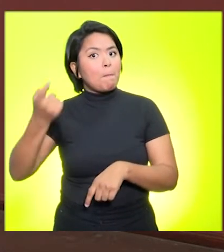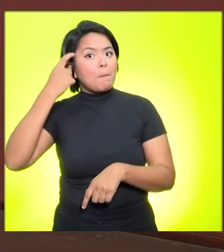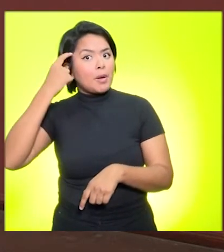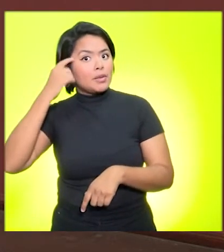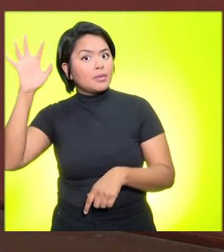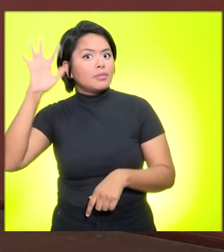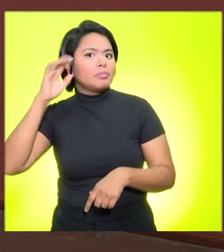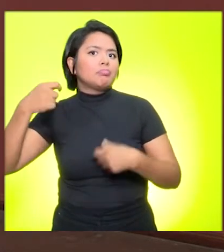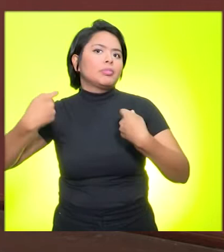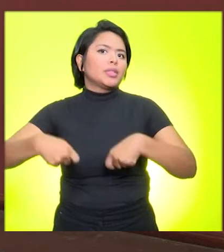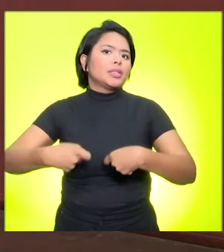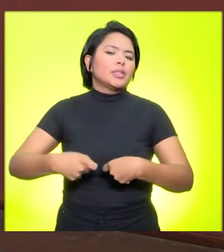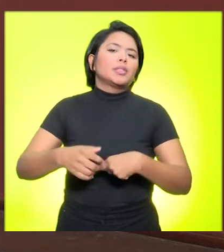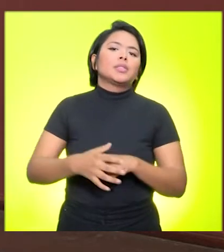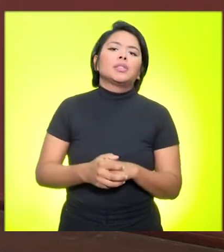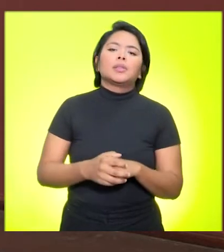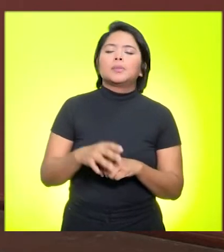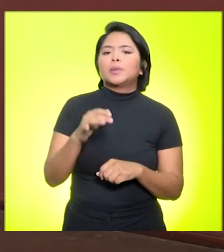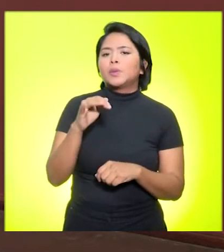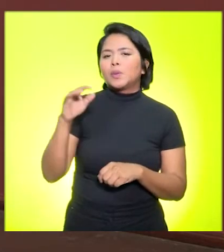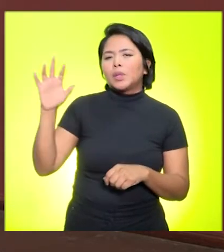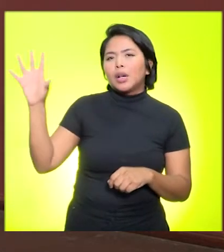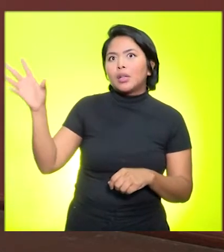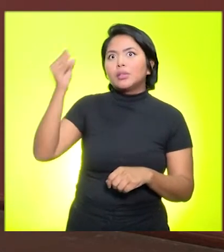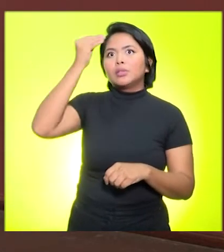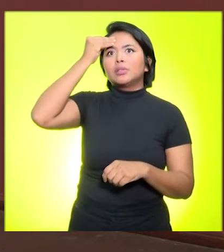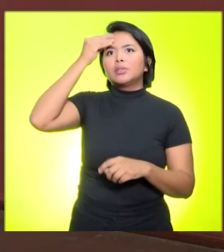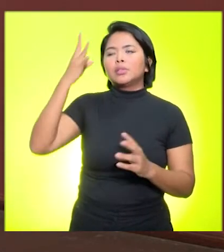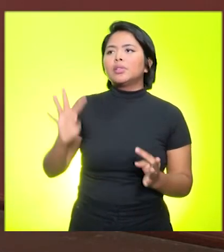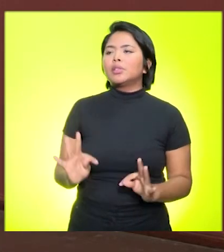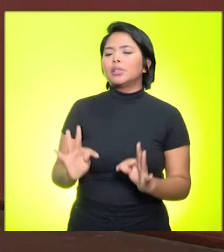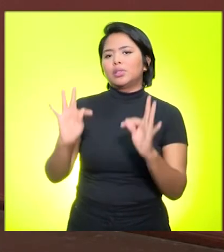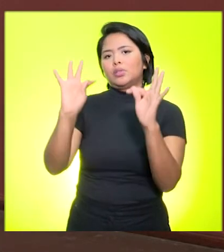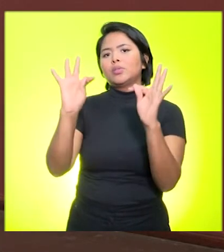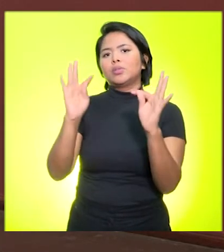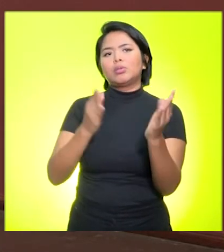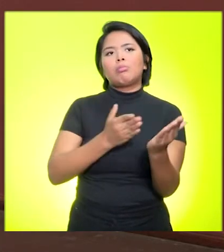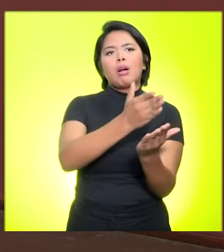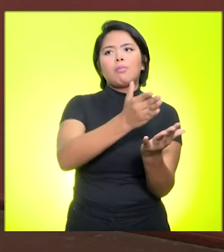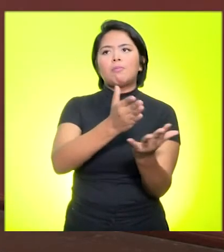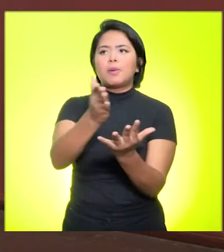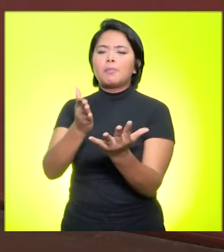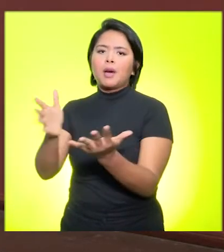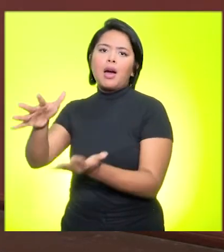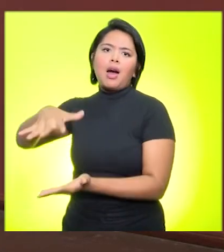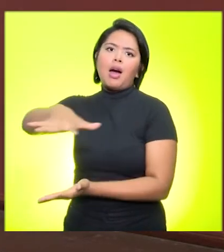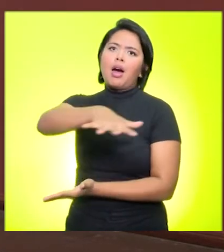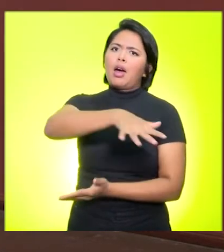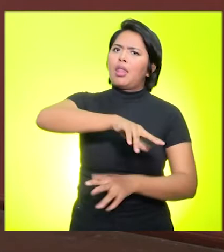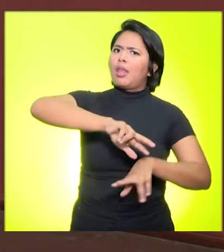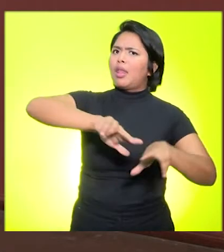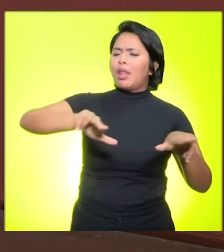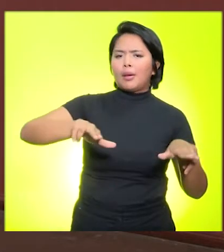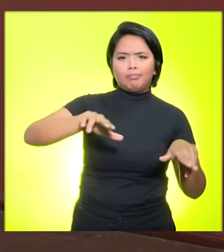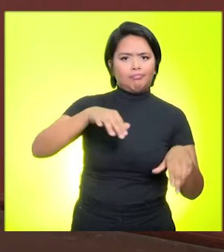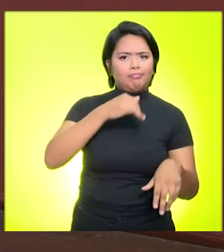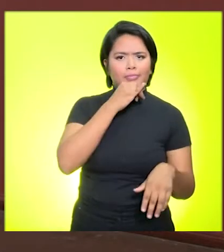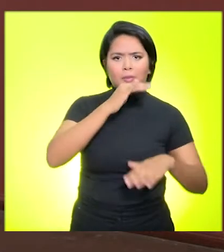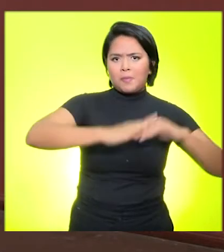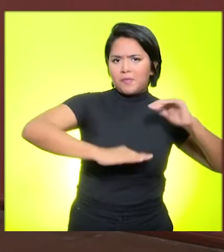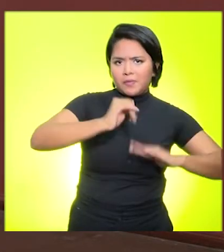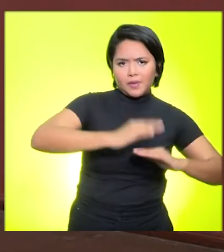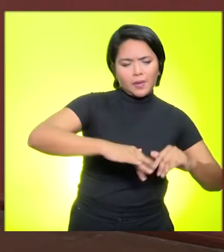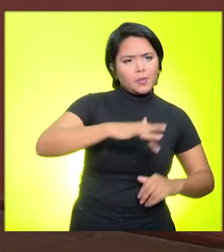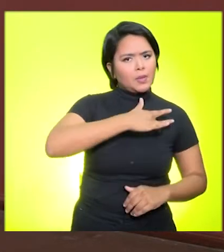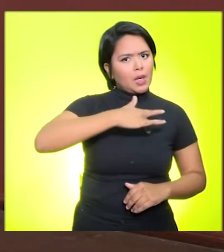vez mais esses conhecimentos de tecnologia, eles estão enraizados em todas as áreas. Então, um profissional da saúde precisa entender de